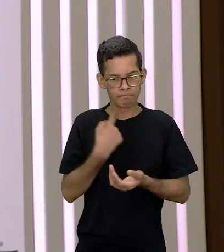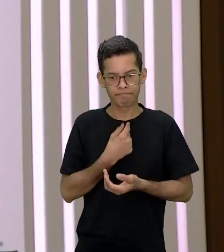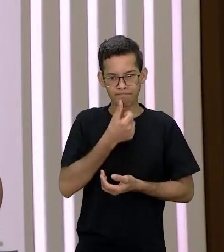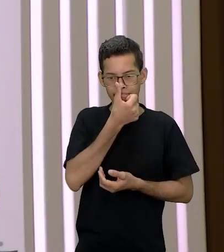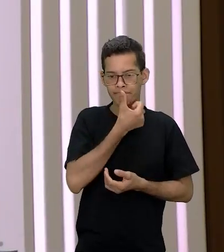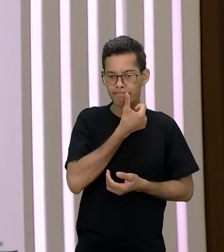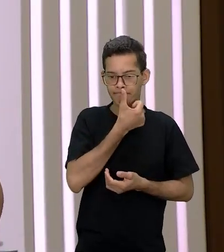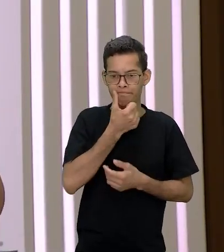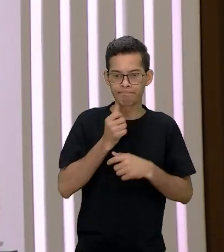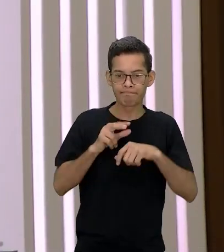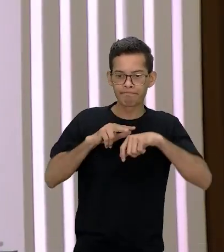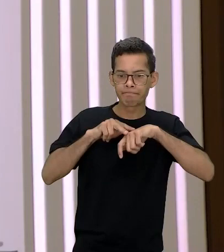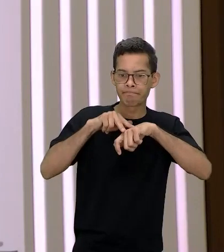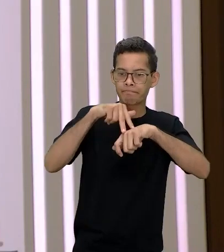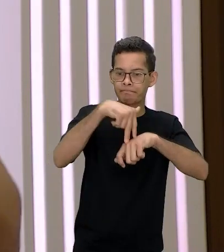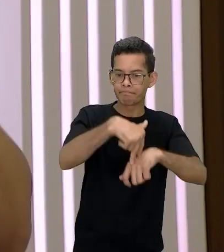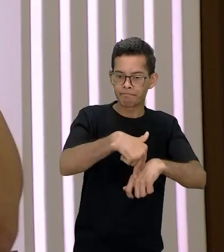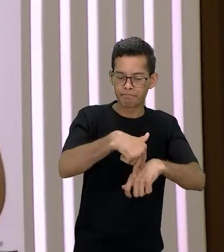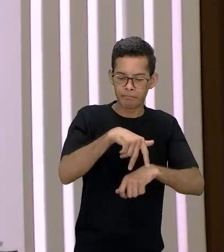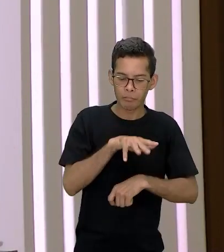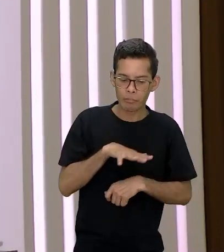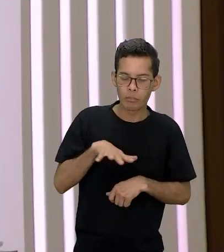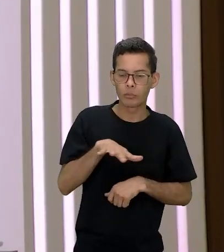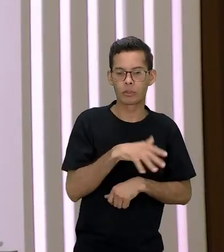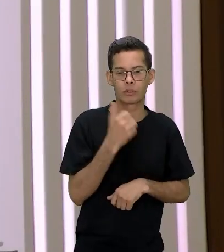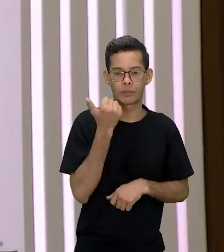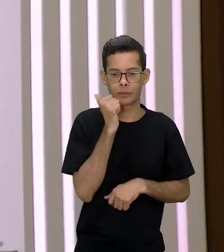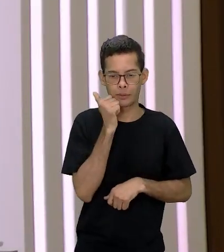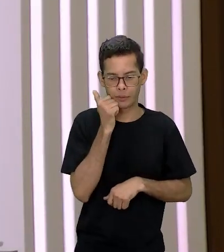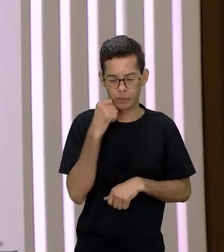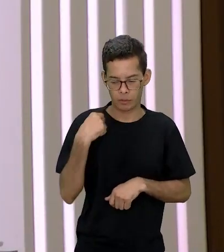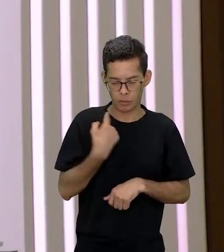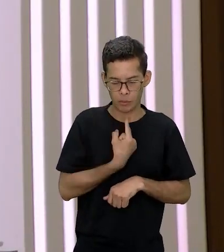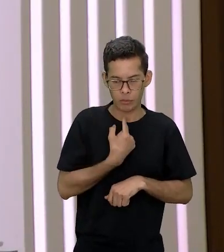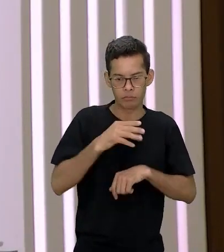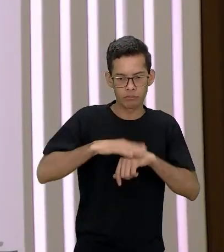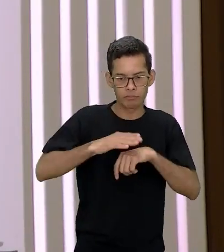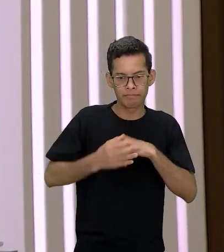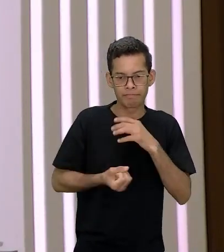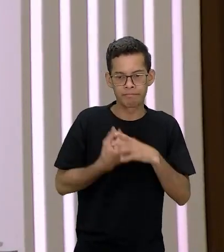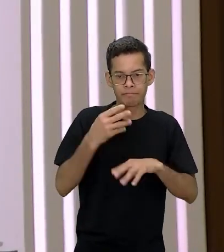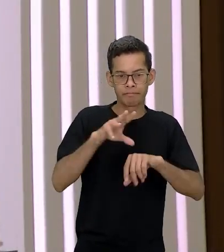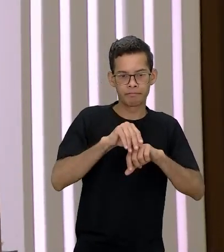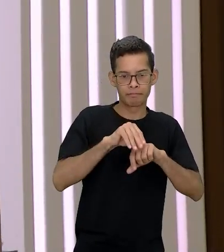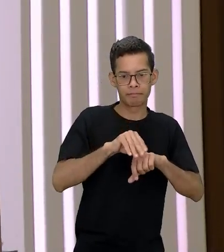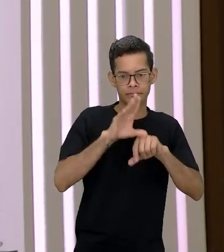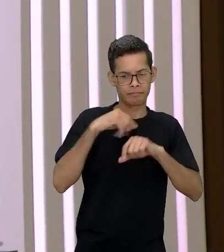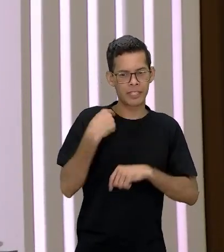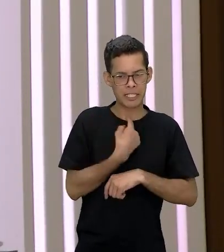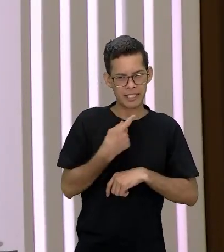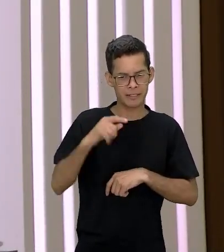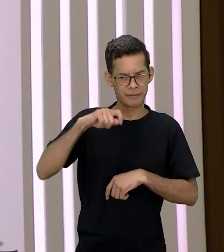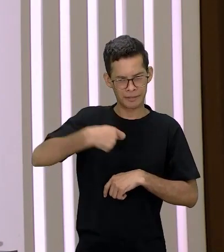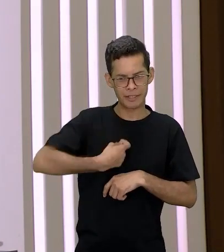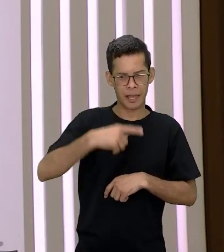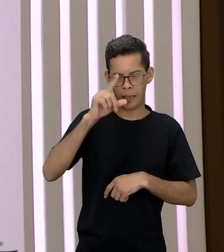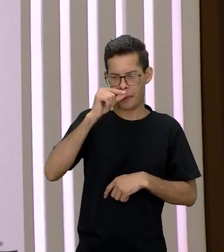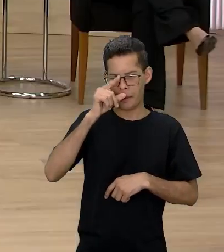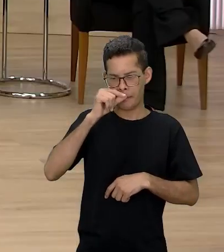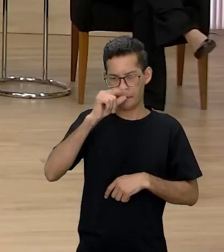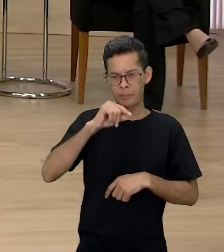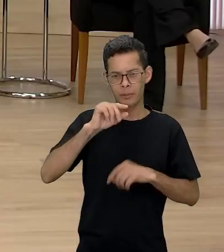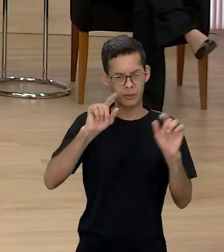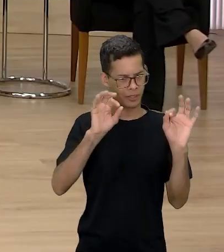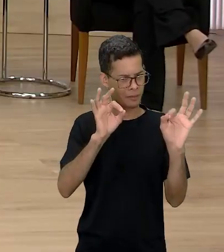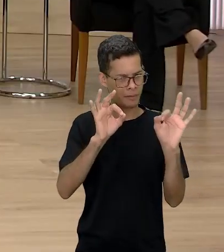estamos resistindo do lugar de cientistas produtoras de conhecimento além de bruxas também que somos né sim Janaína só